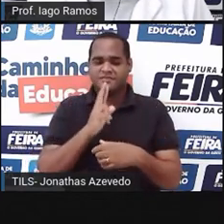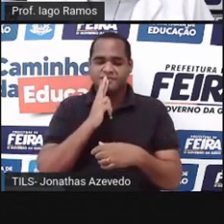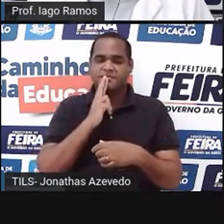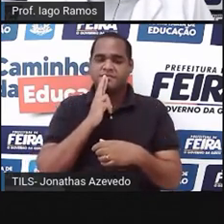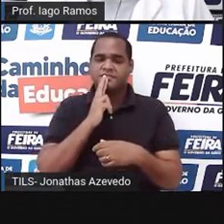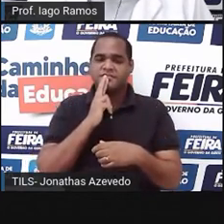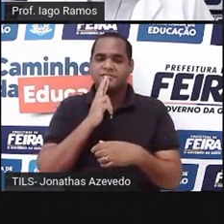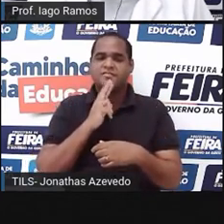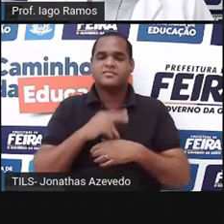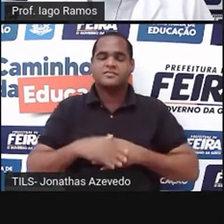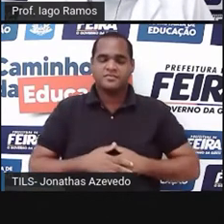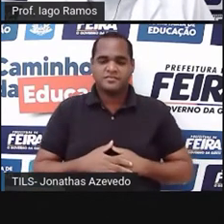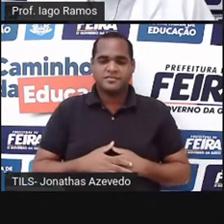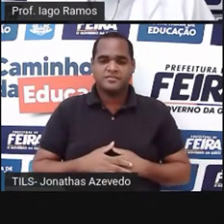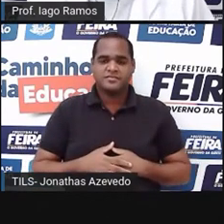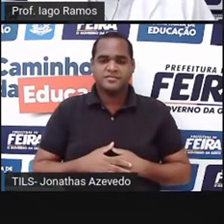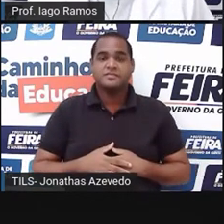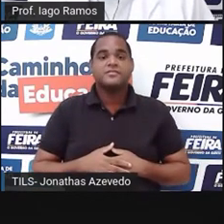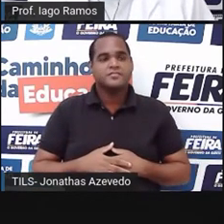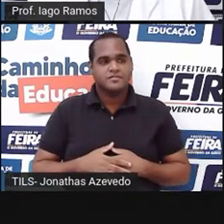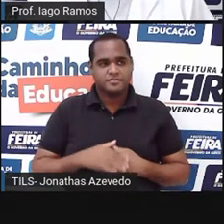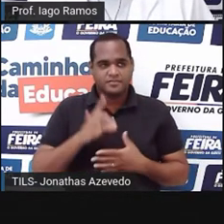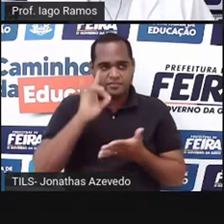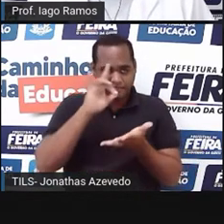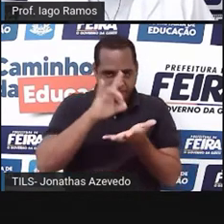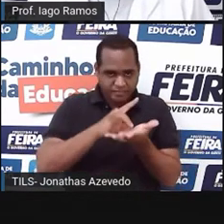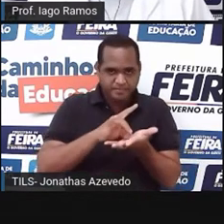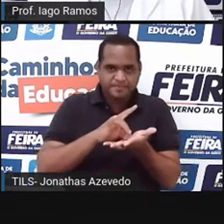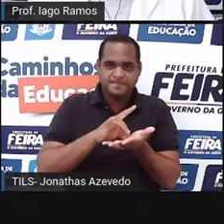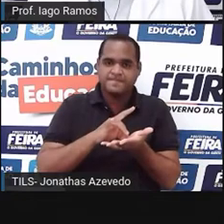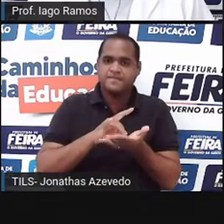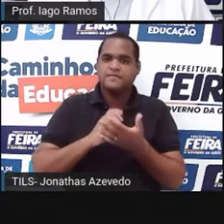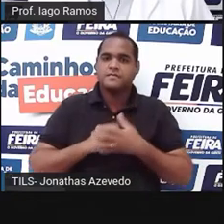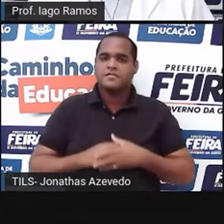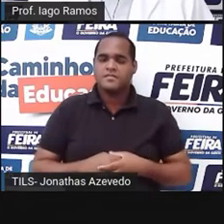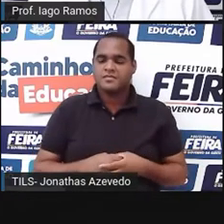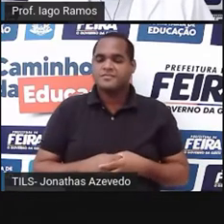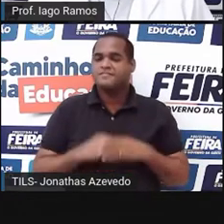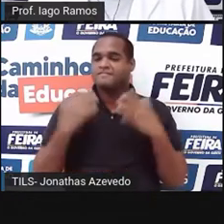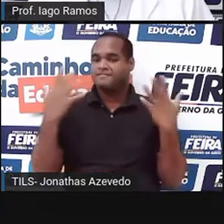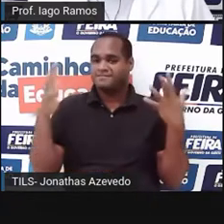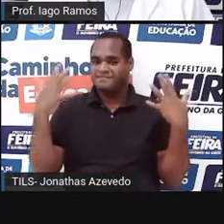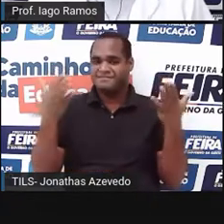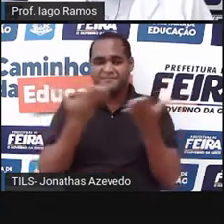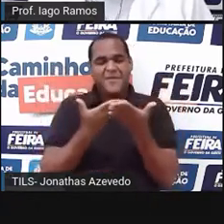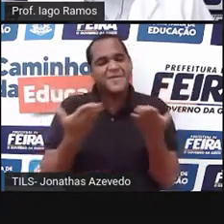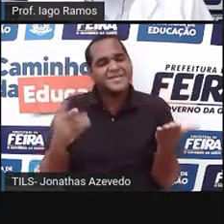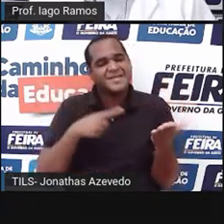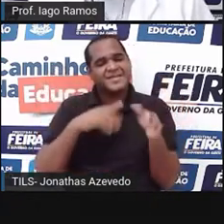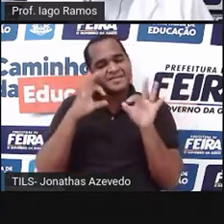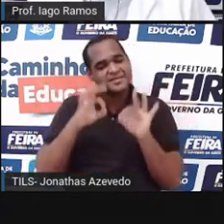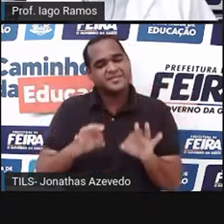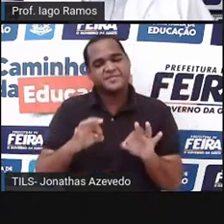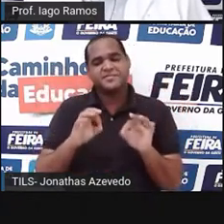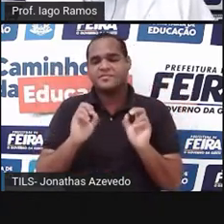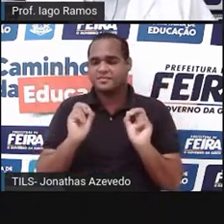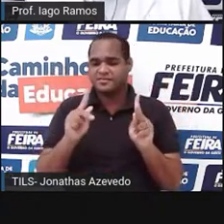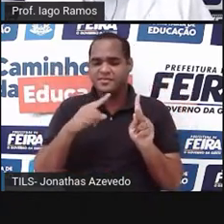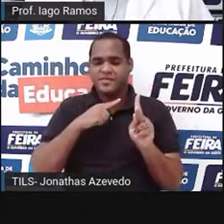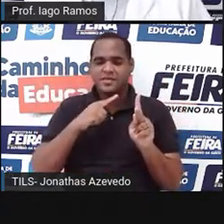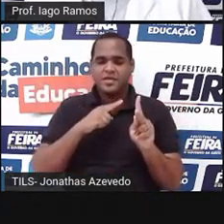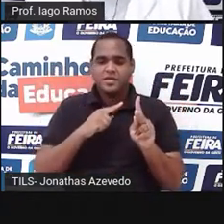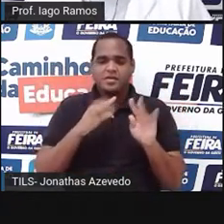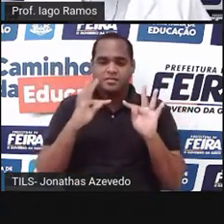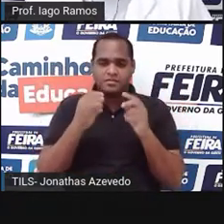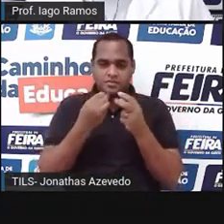A resposta é verdadeiro. Parabéns para você que acertou, né? Tudo